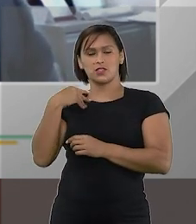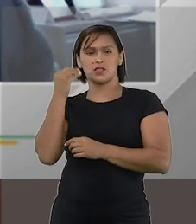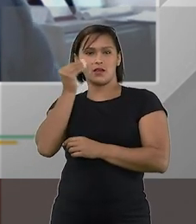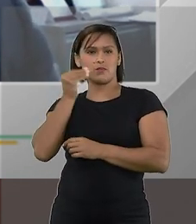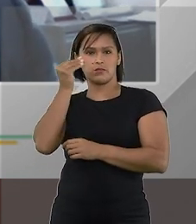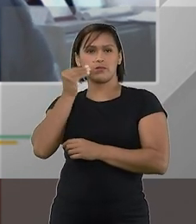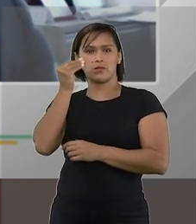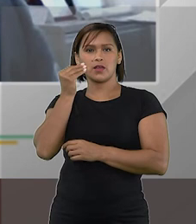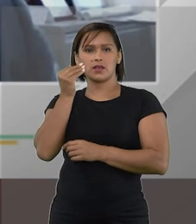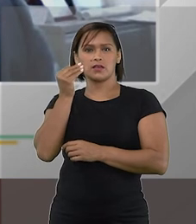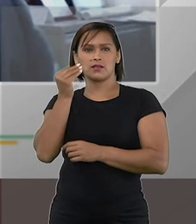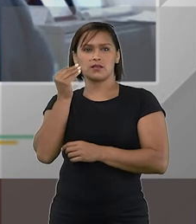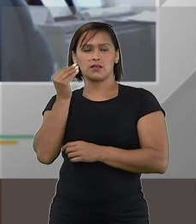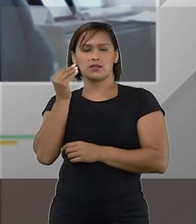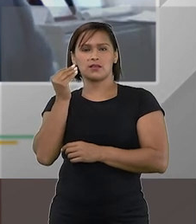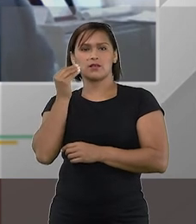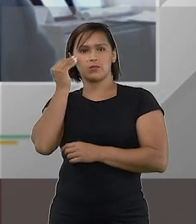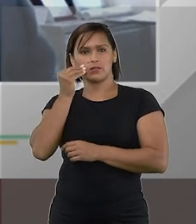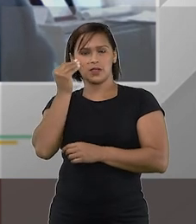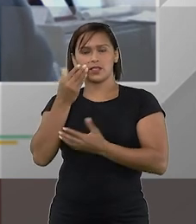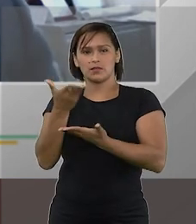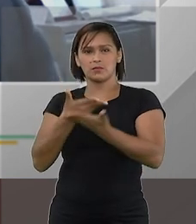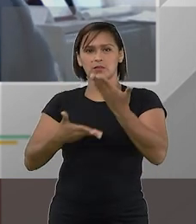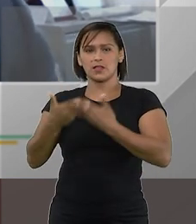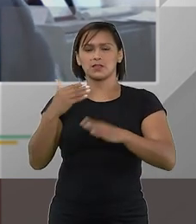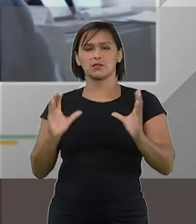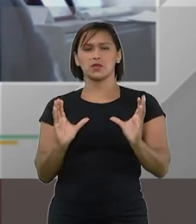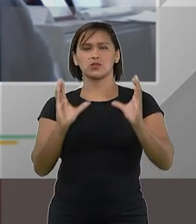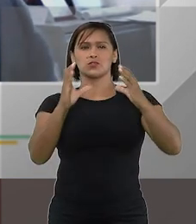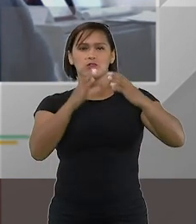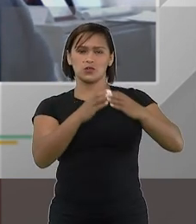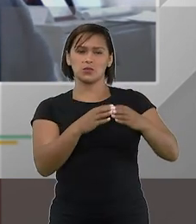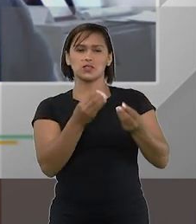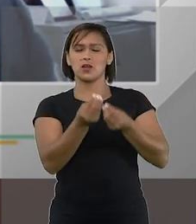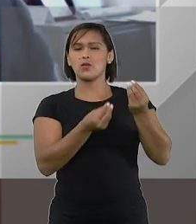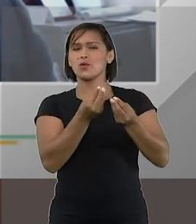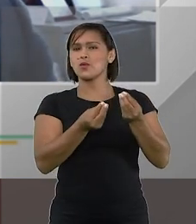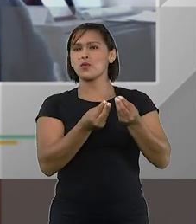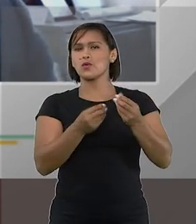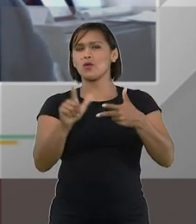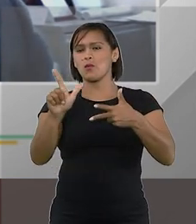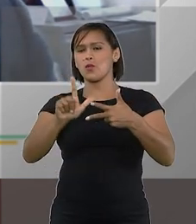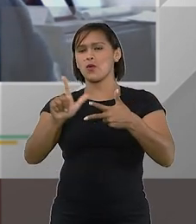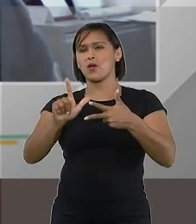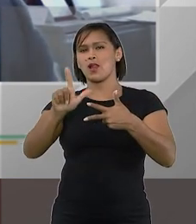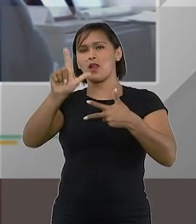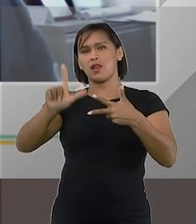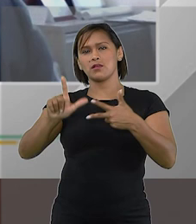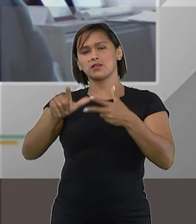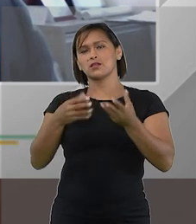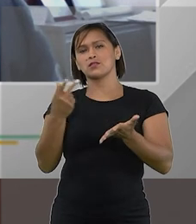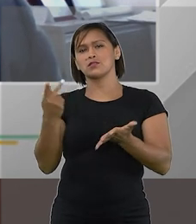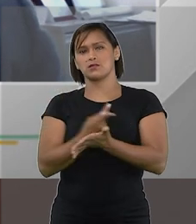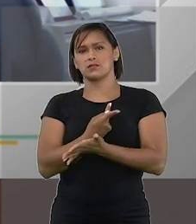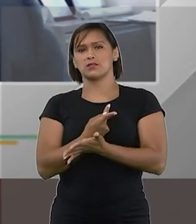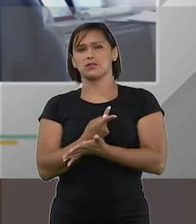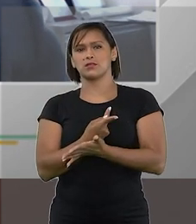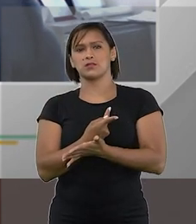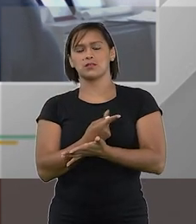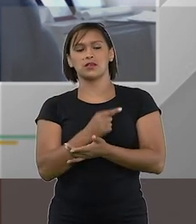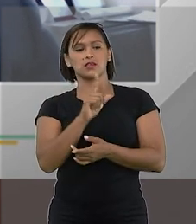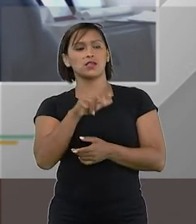experiência de participar de comissão e de ver como é que o poder legislativo funciona